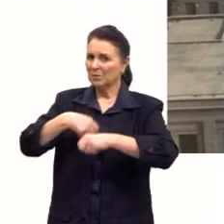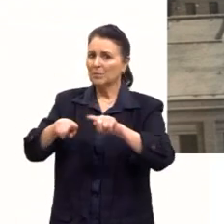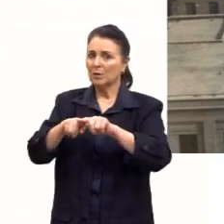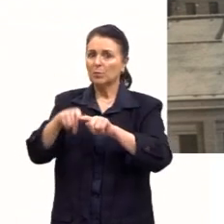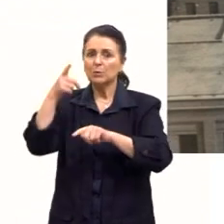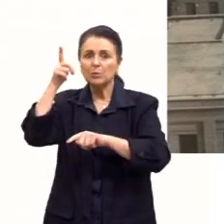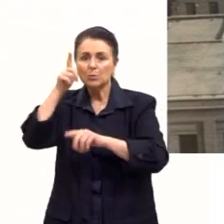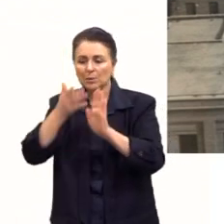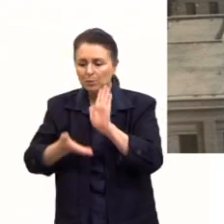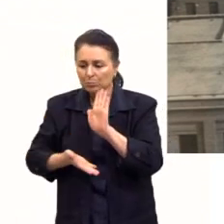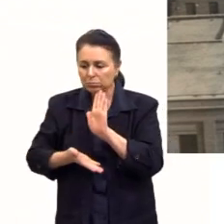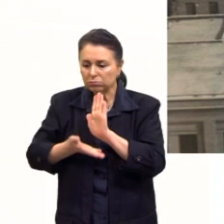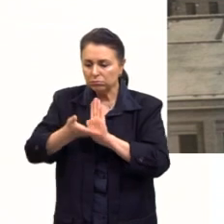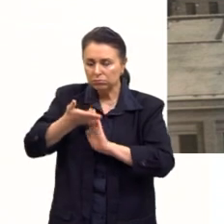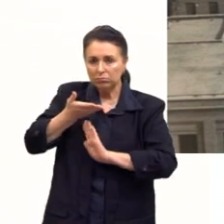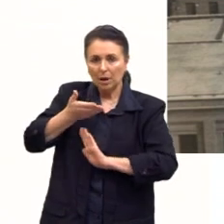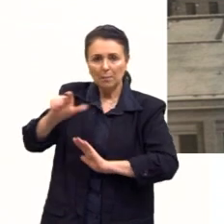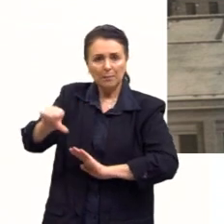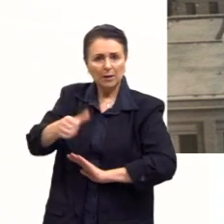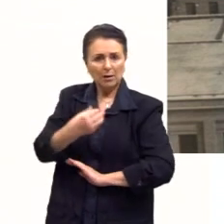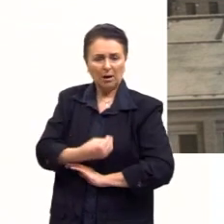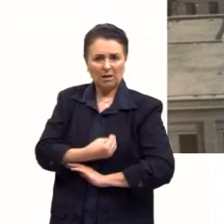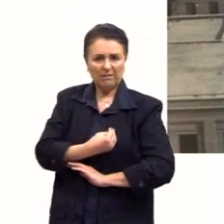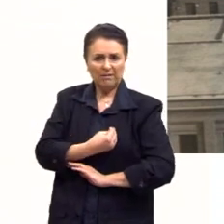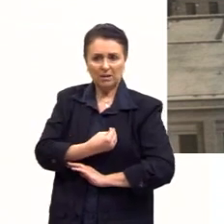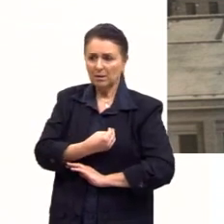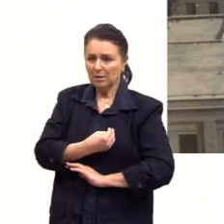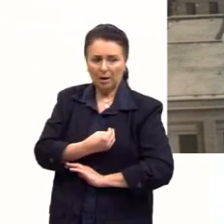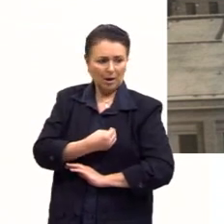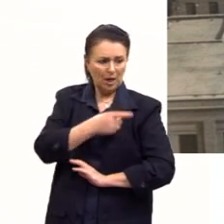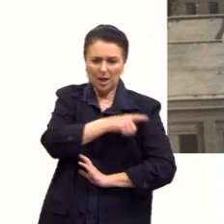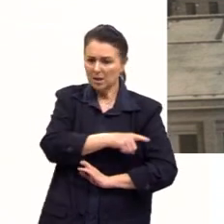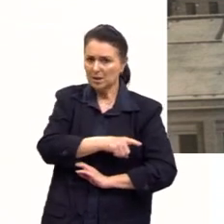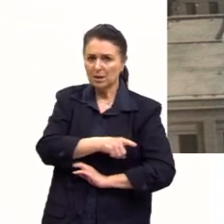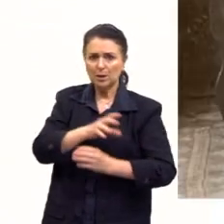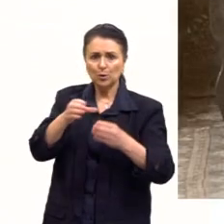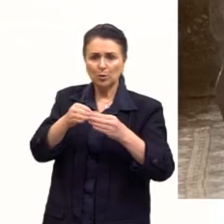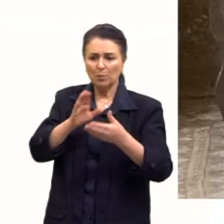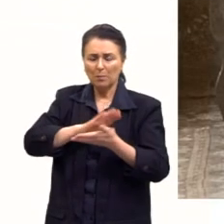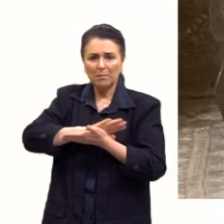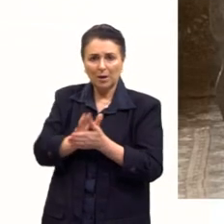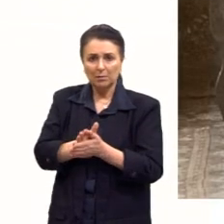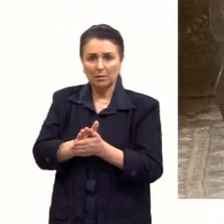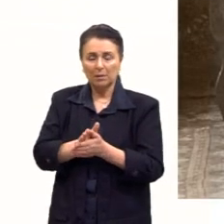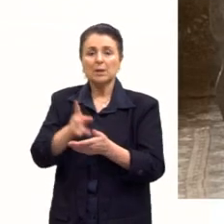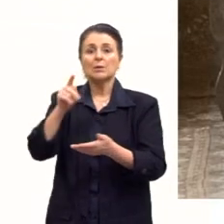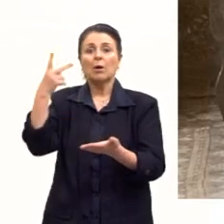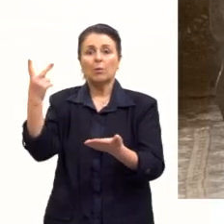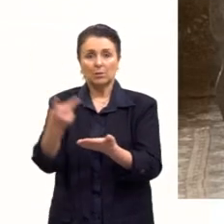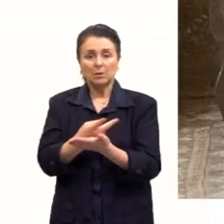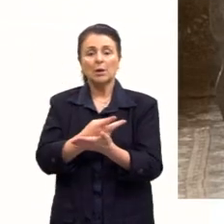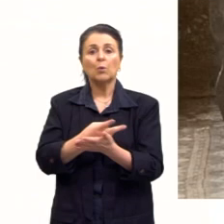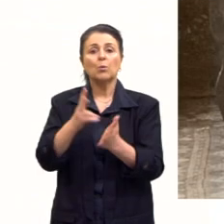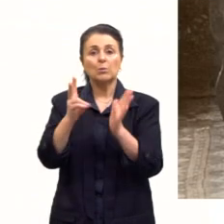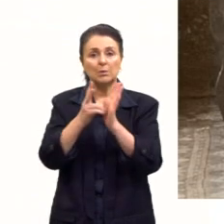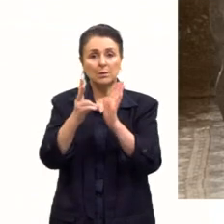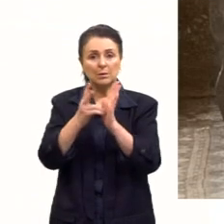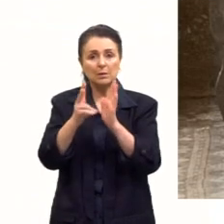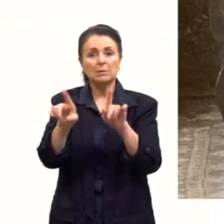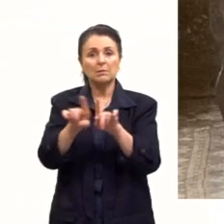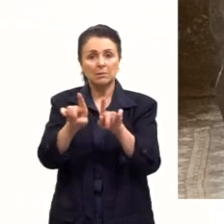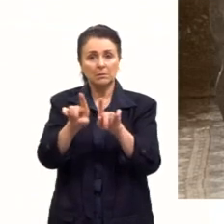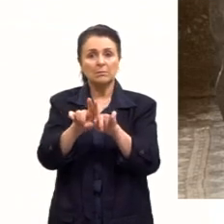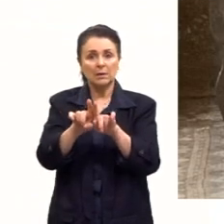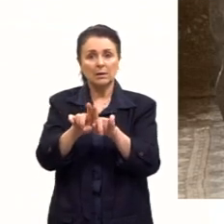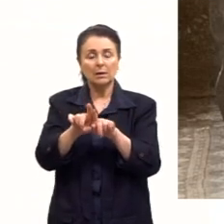na vida, os outros vão lá e matam elas. Isso também aconteceu com os indígenas nos Estados Unidos. Essa família